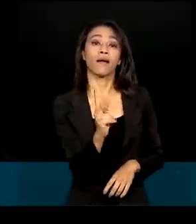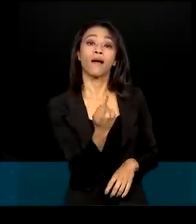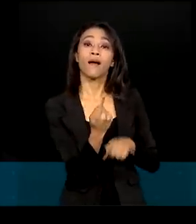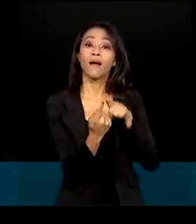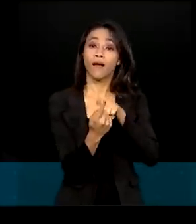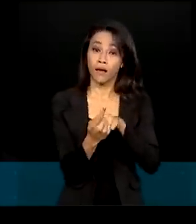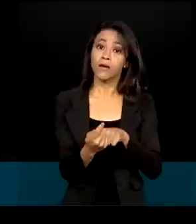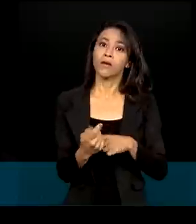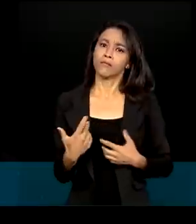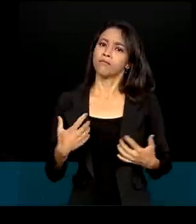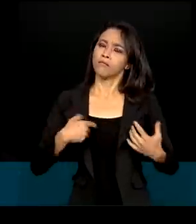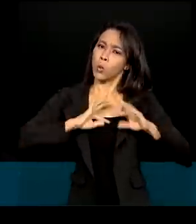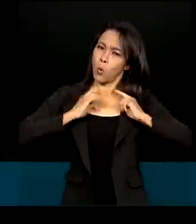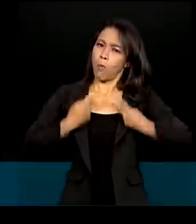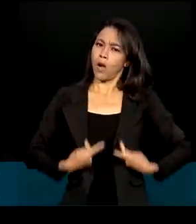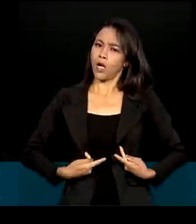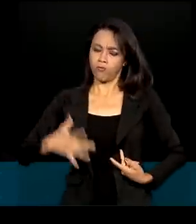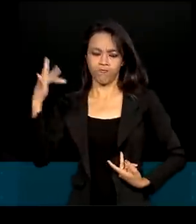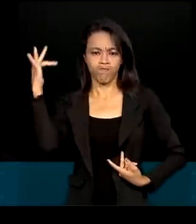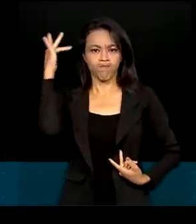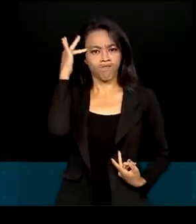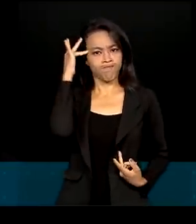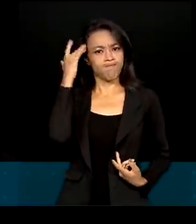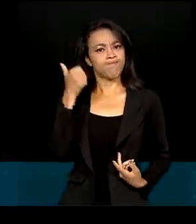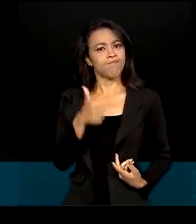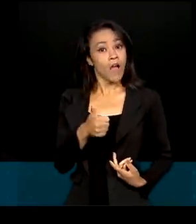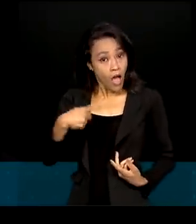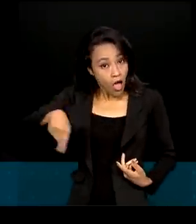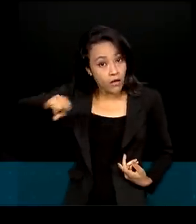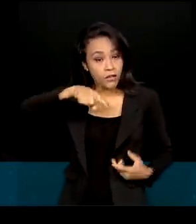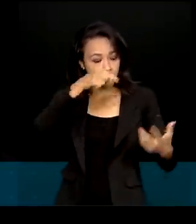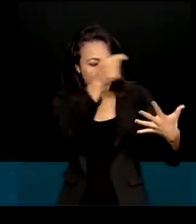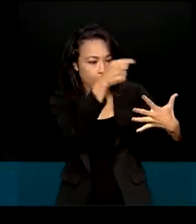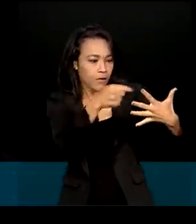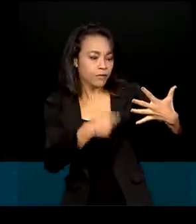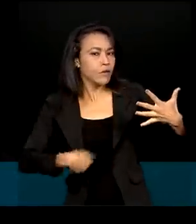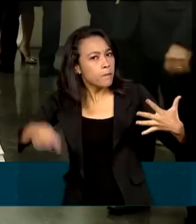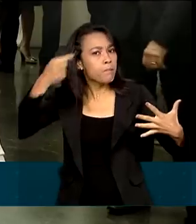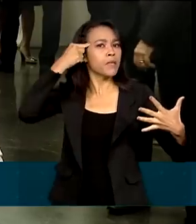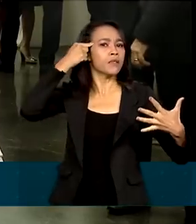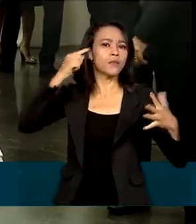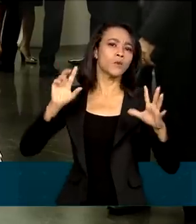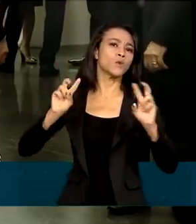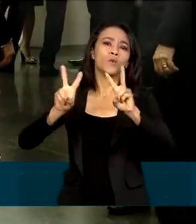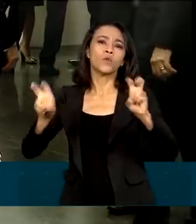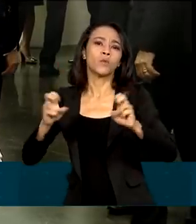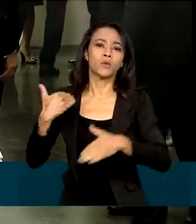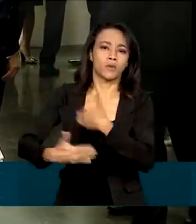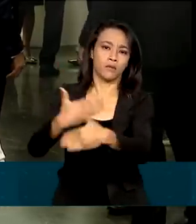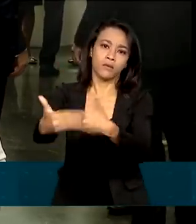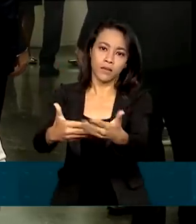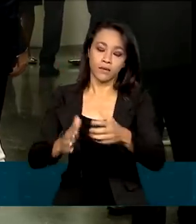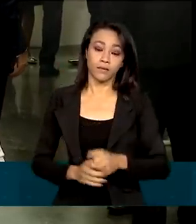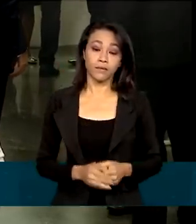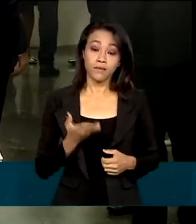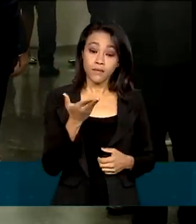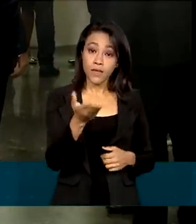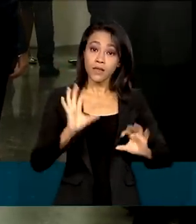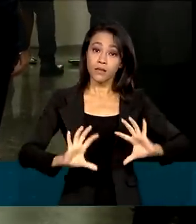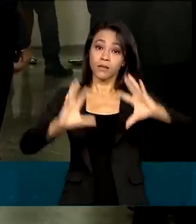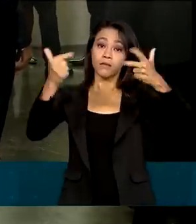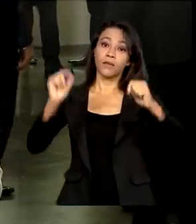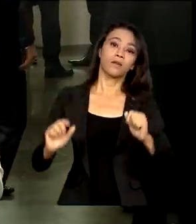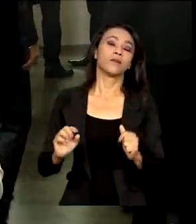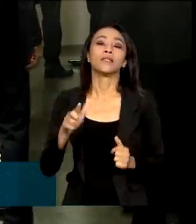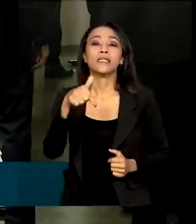rincões do Brasil. É nisso que a gente tem que estar pensando quando fala em desenvolvimento. O evento faz parte das comemorações de 70